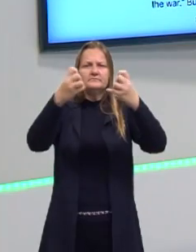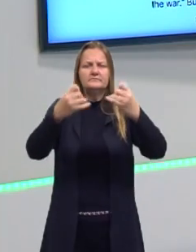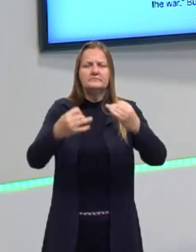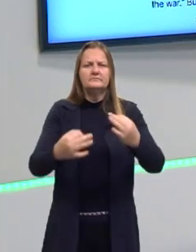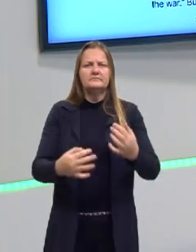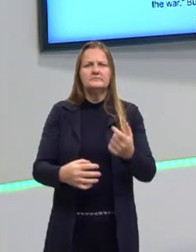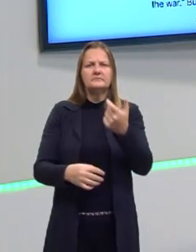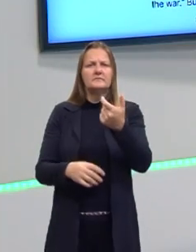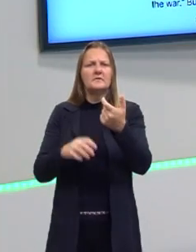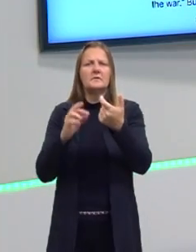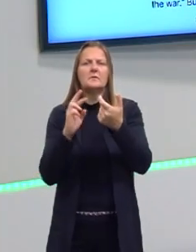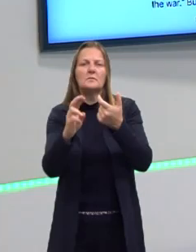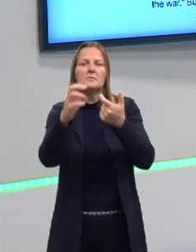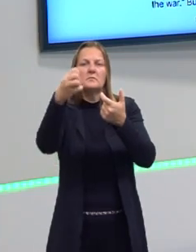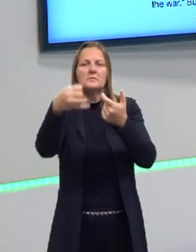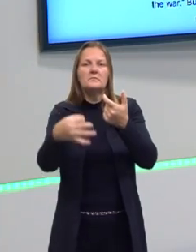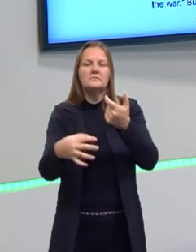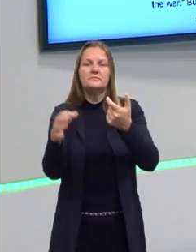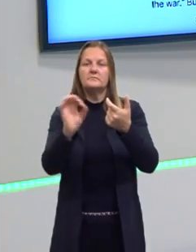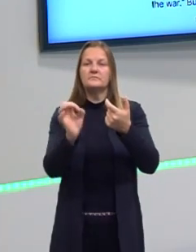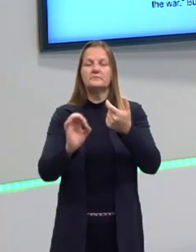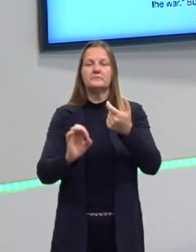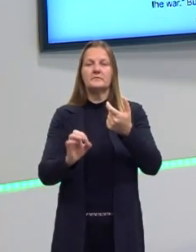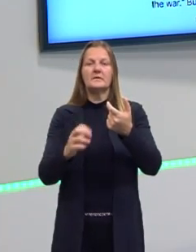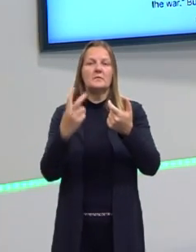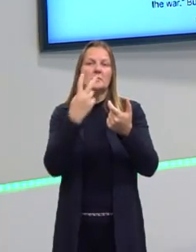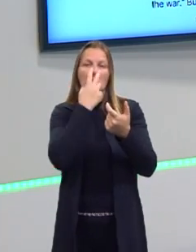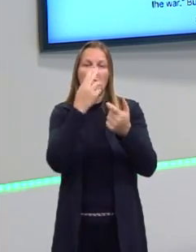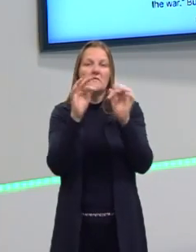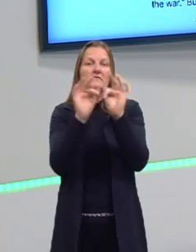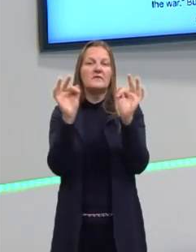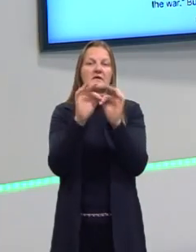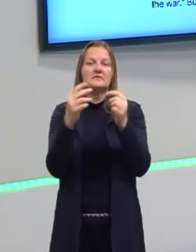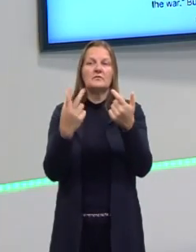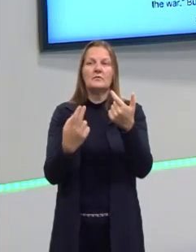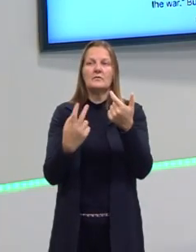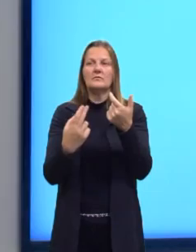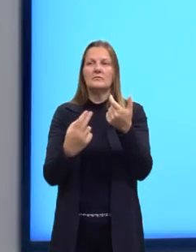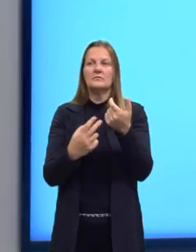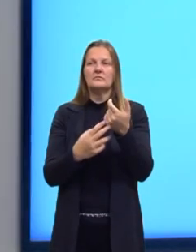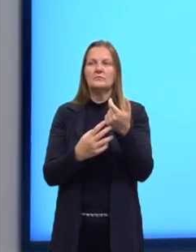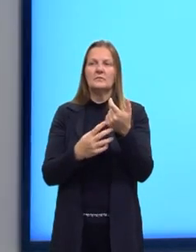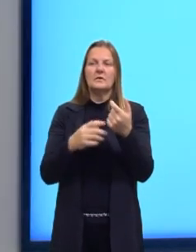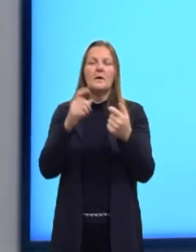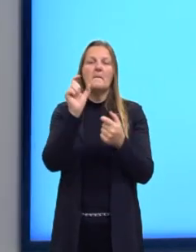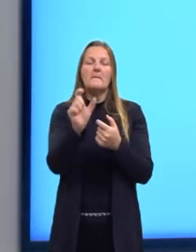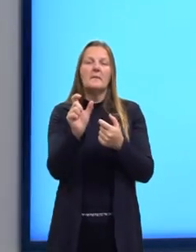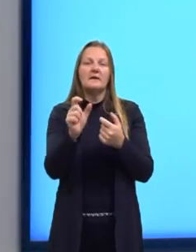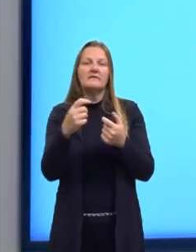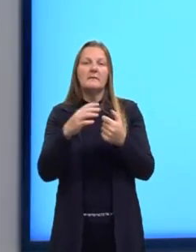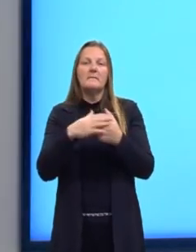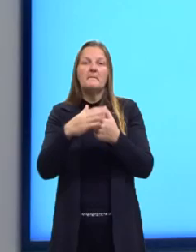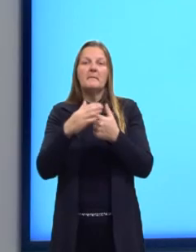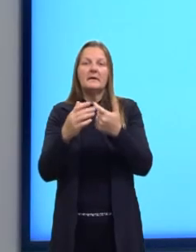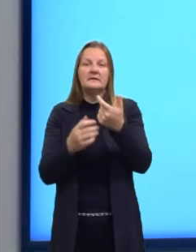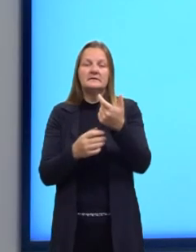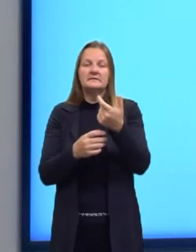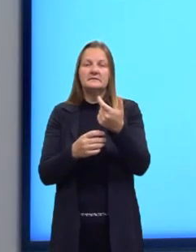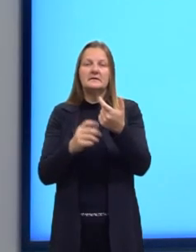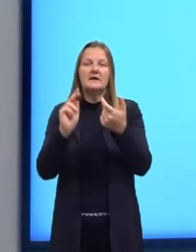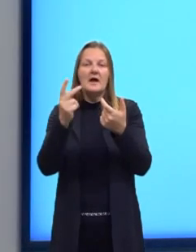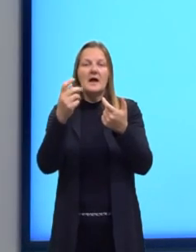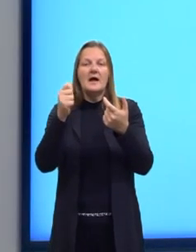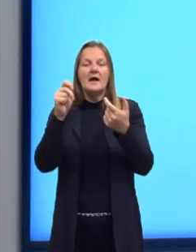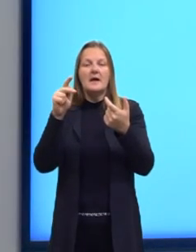para essa pergunta, até porque, né, ela é a mesma frase. E aqui eu acho outra palavra, ó. Happiness. Opa,